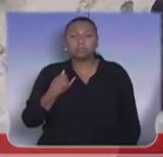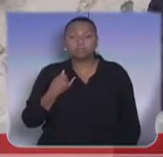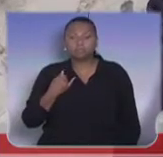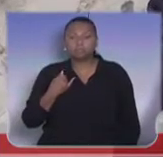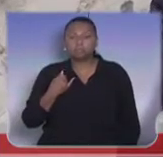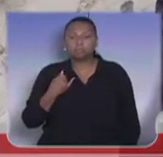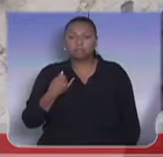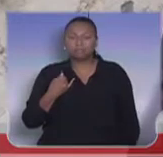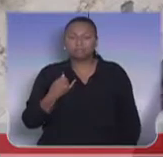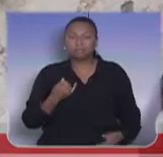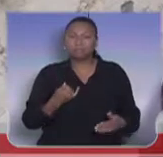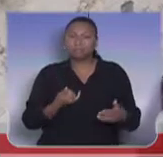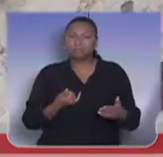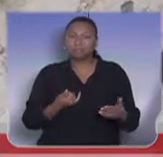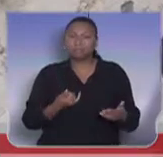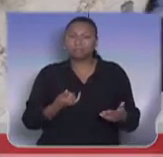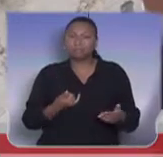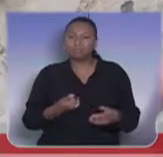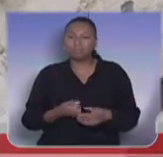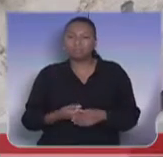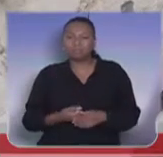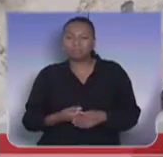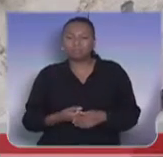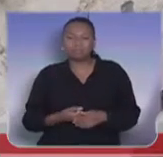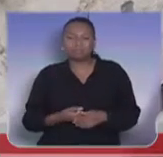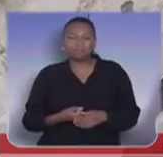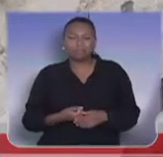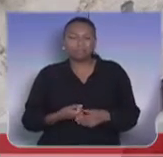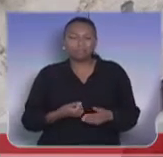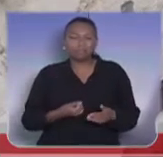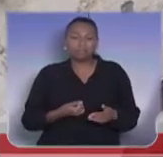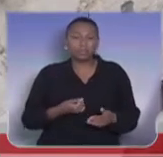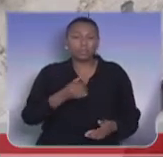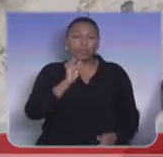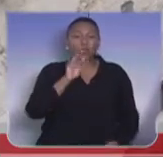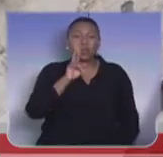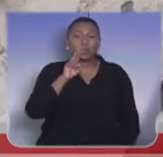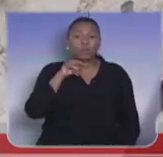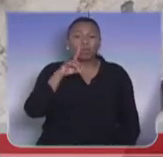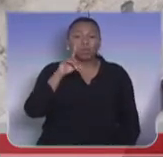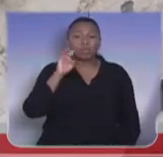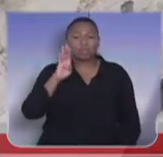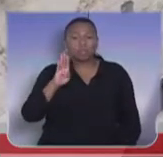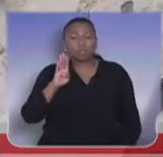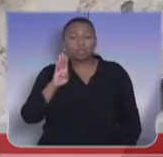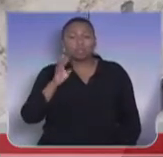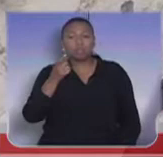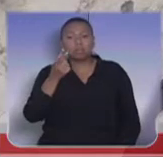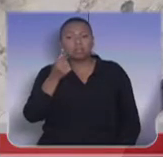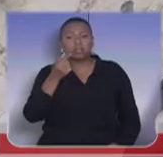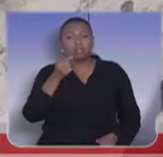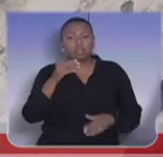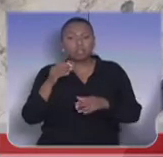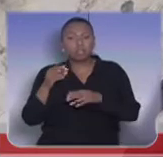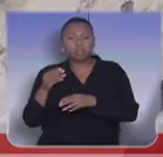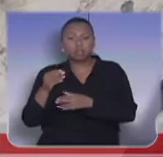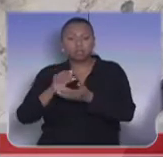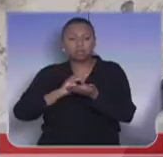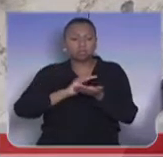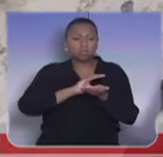certeza, de simetria do Fundeb, do repasse às crianças